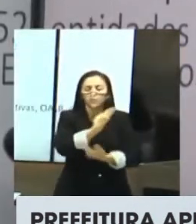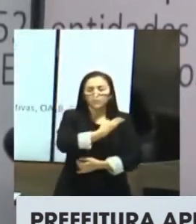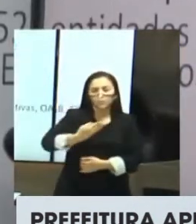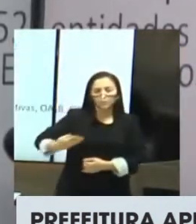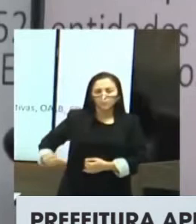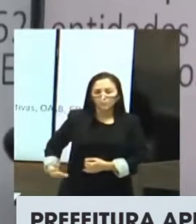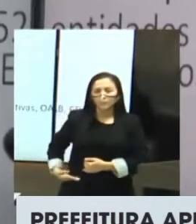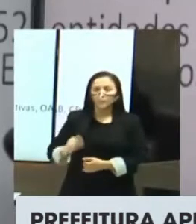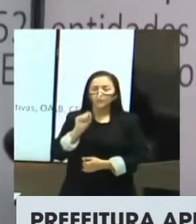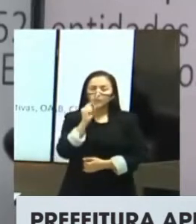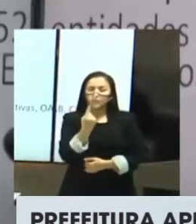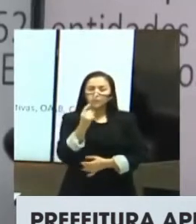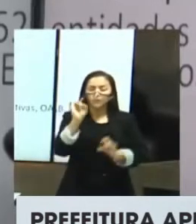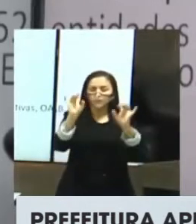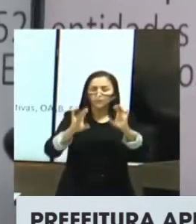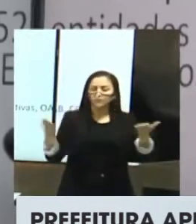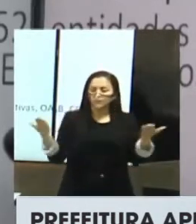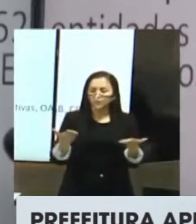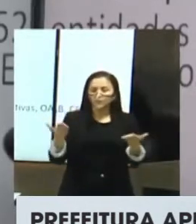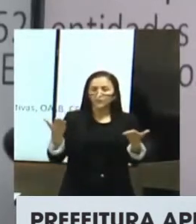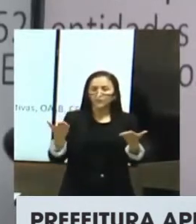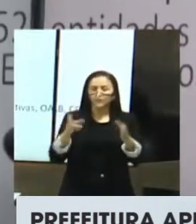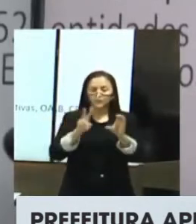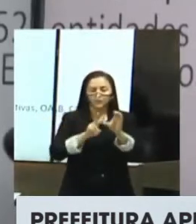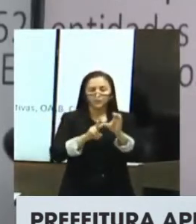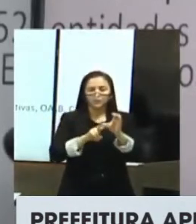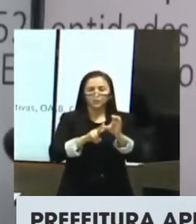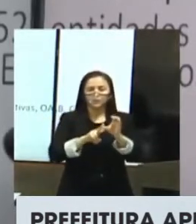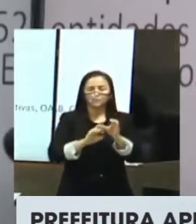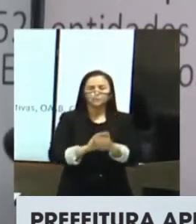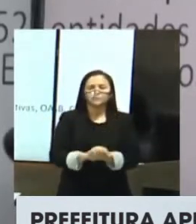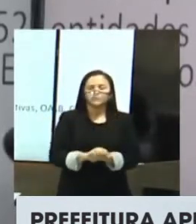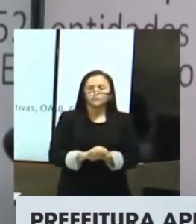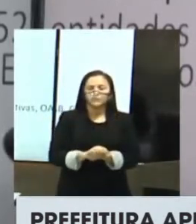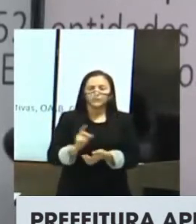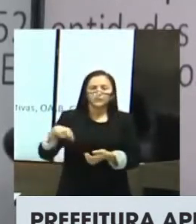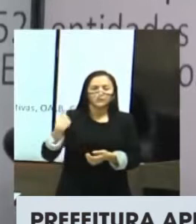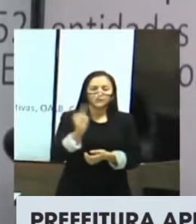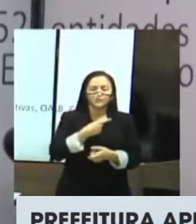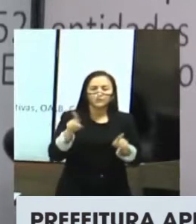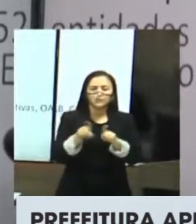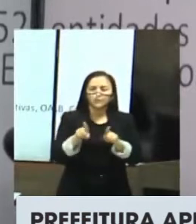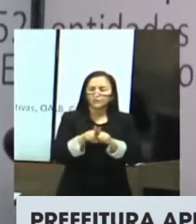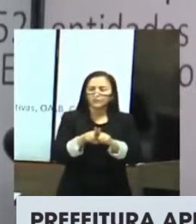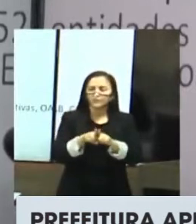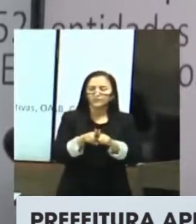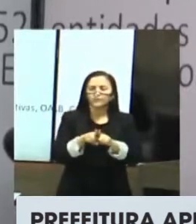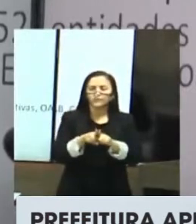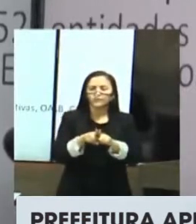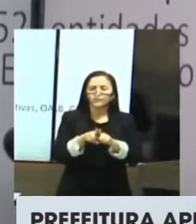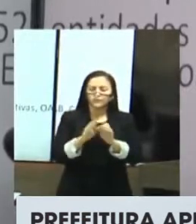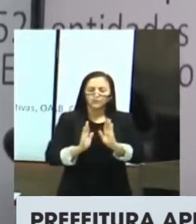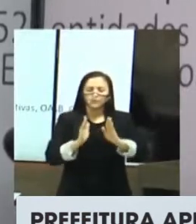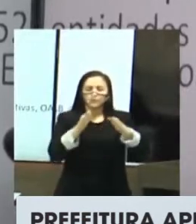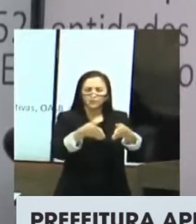851.486.000. Foi apresentado aos